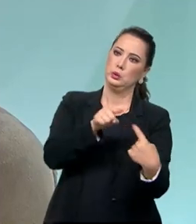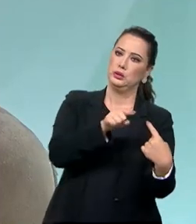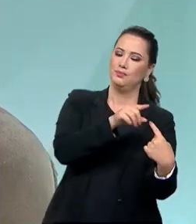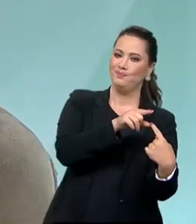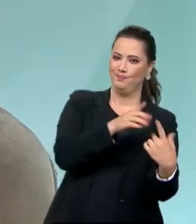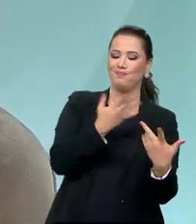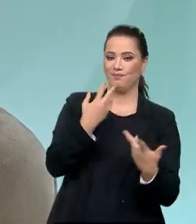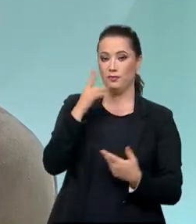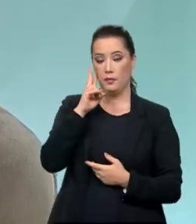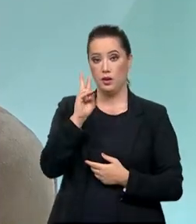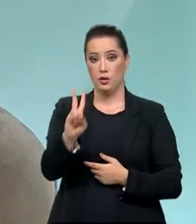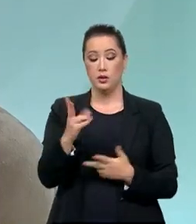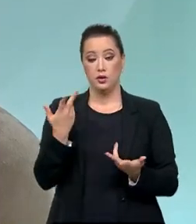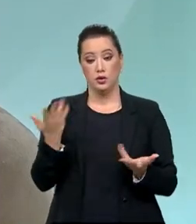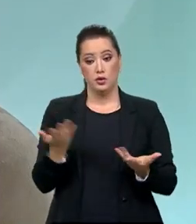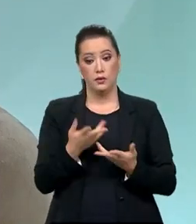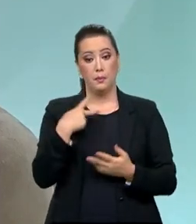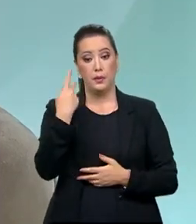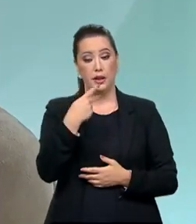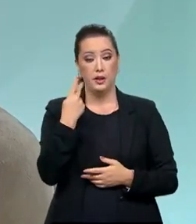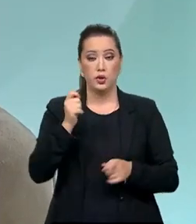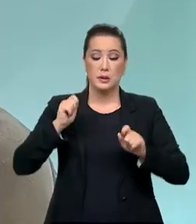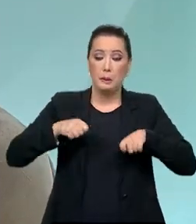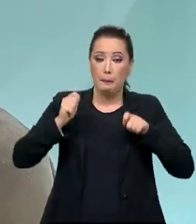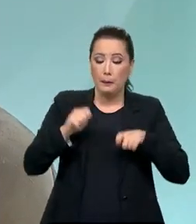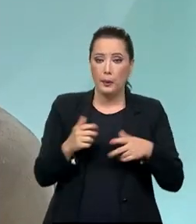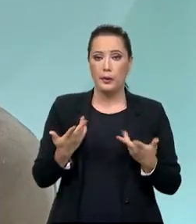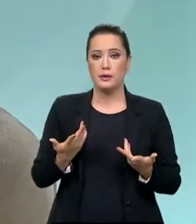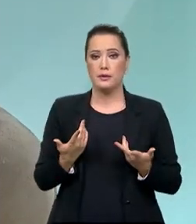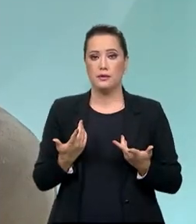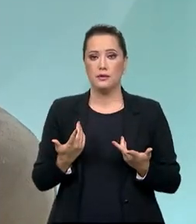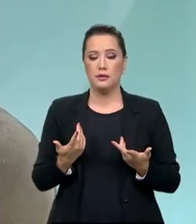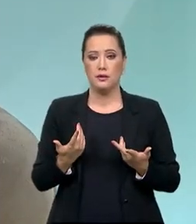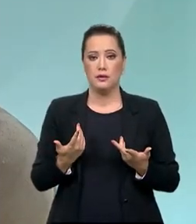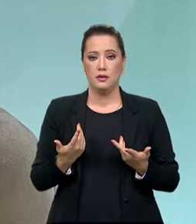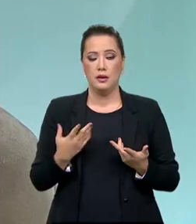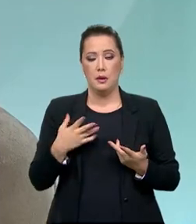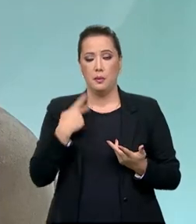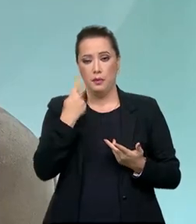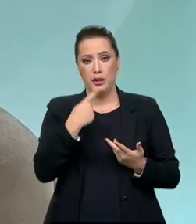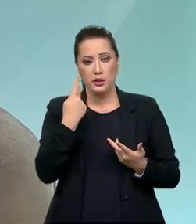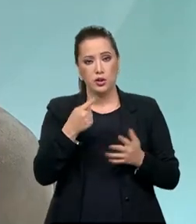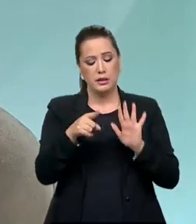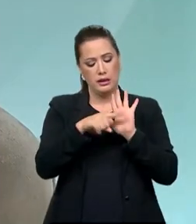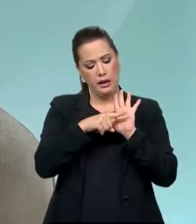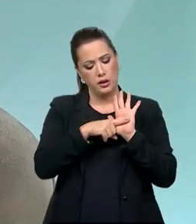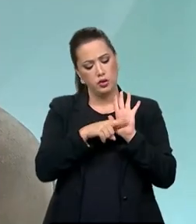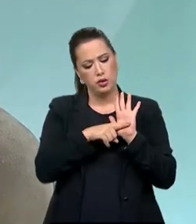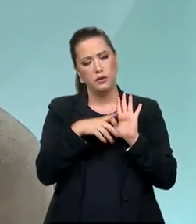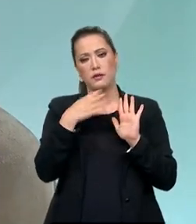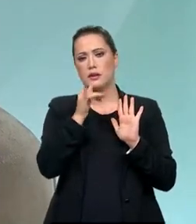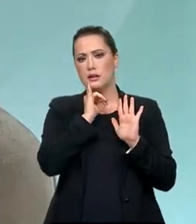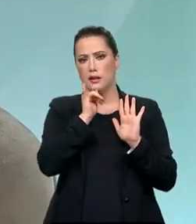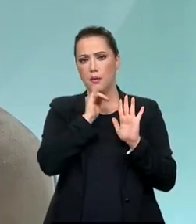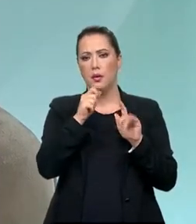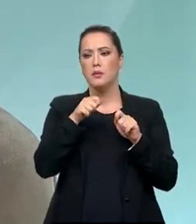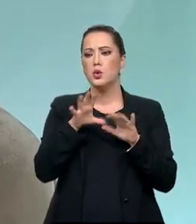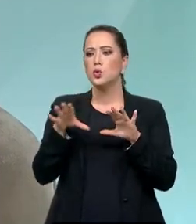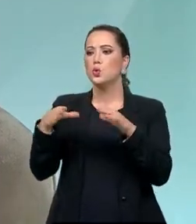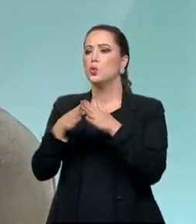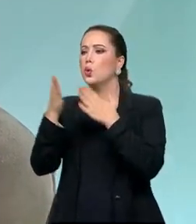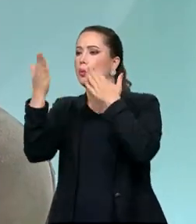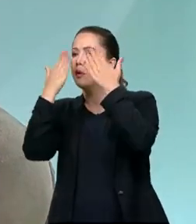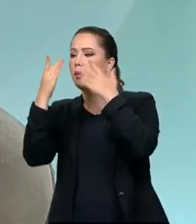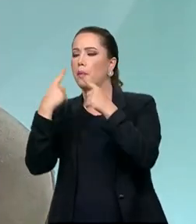com políticas públicas que são negativas, que eu acho interessante pensar. Tem que ter uma comunidade terapêutica porque tem